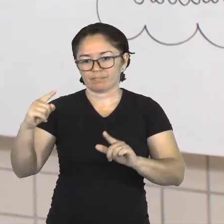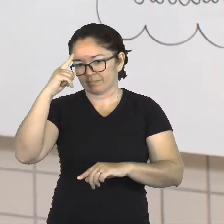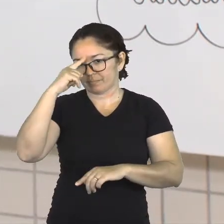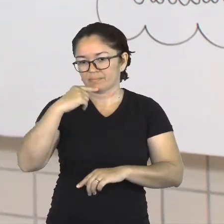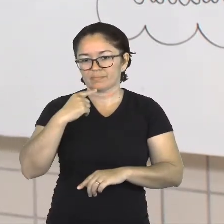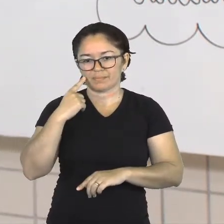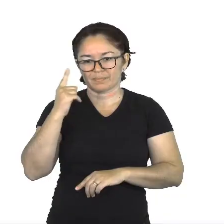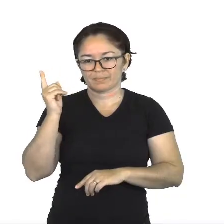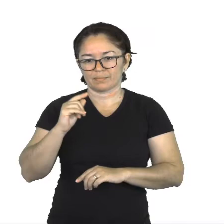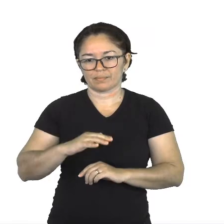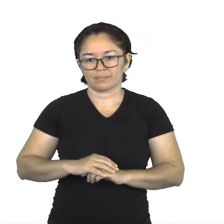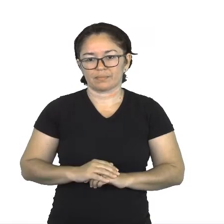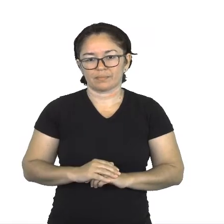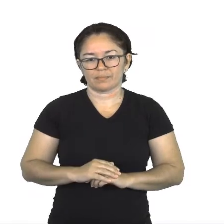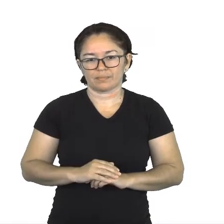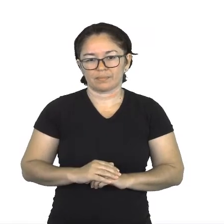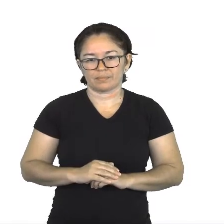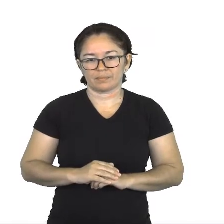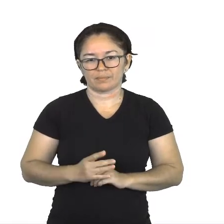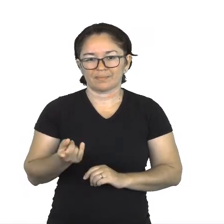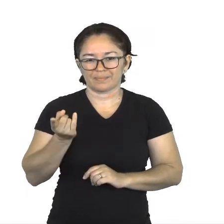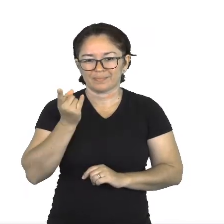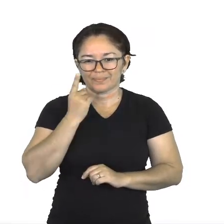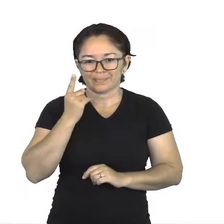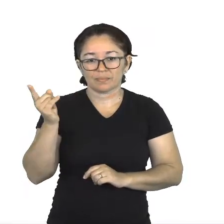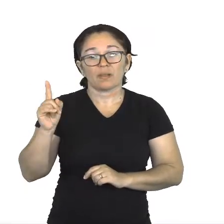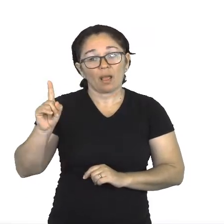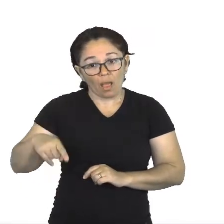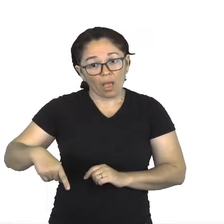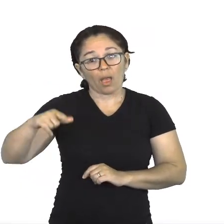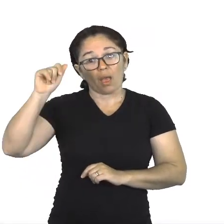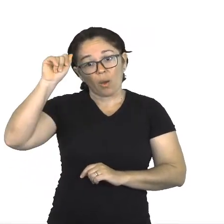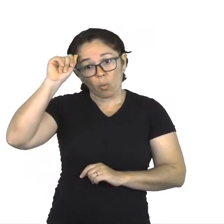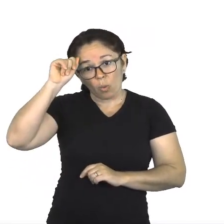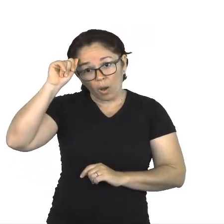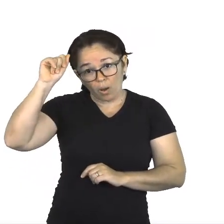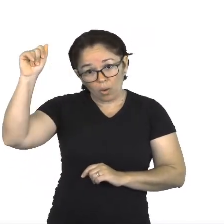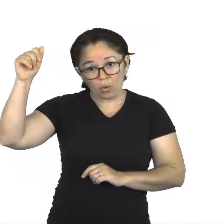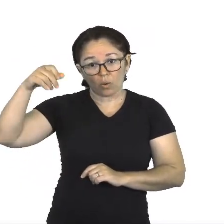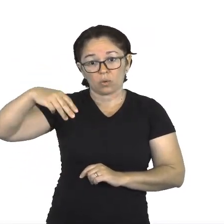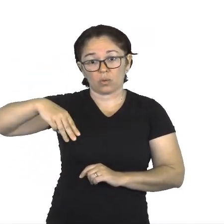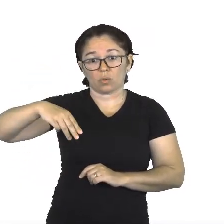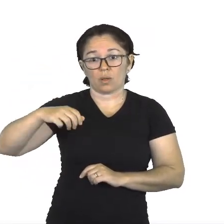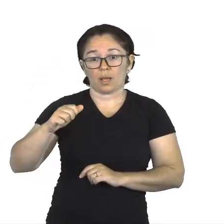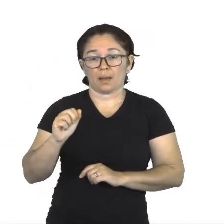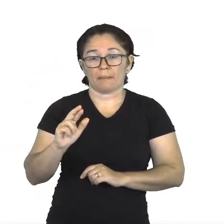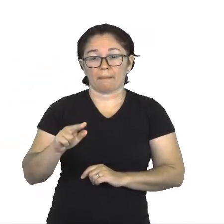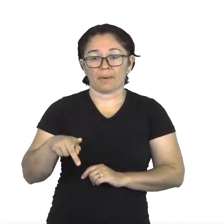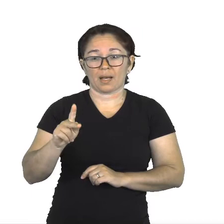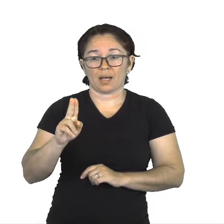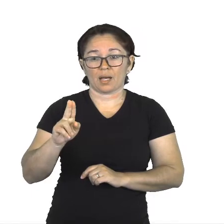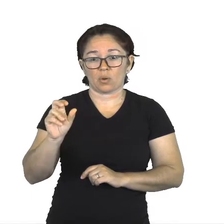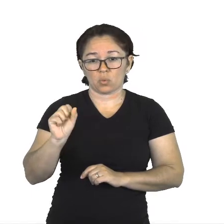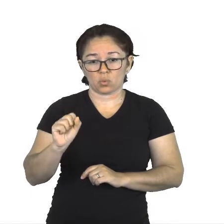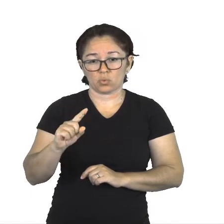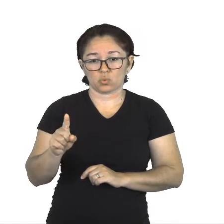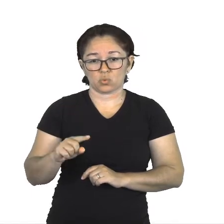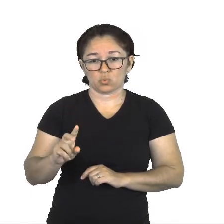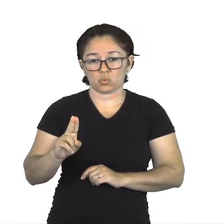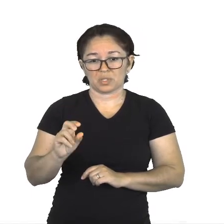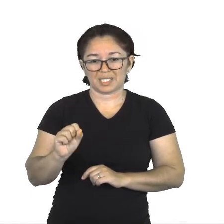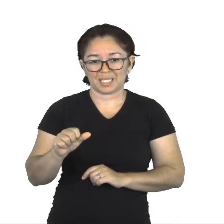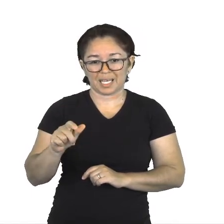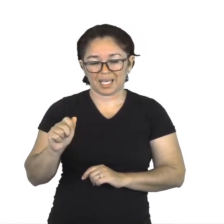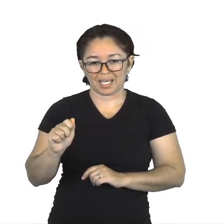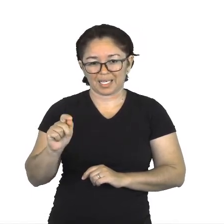vejamos aí. Esse aqui é o autor do livro, o Marcos Zusak. Ele é australiano, como